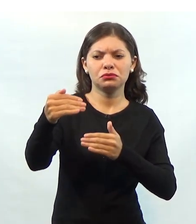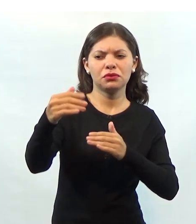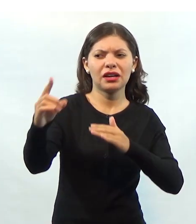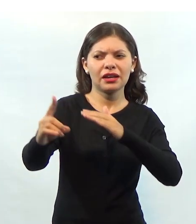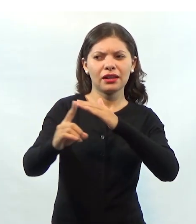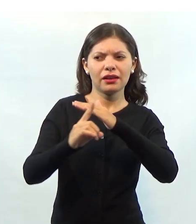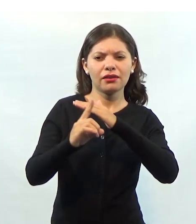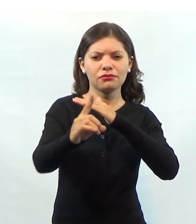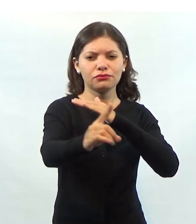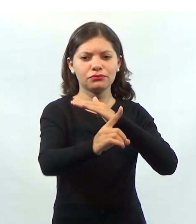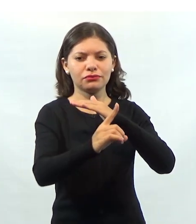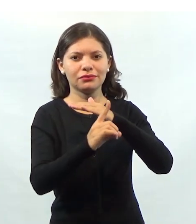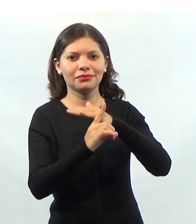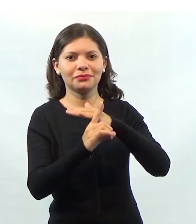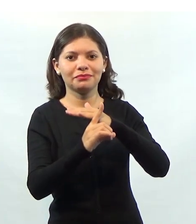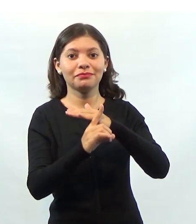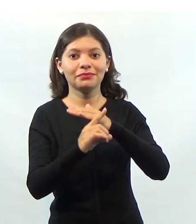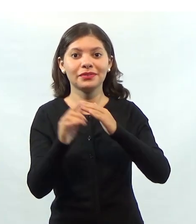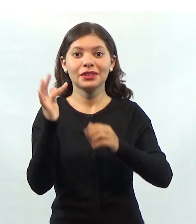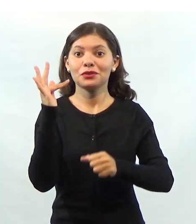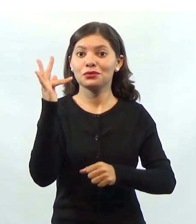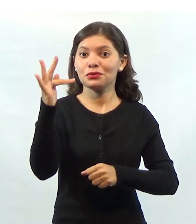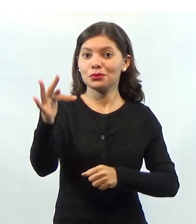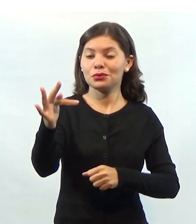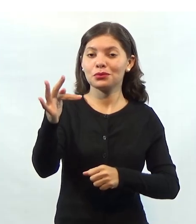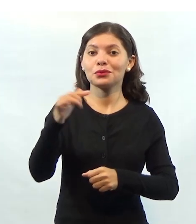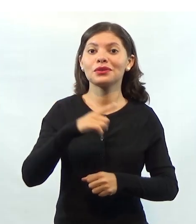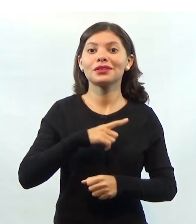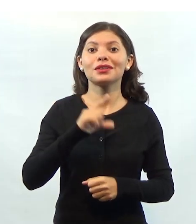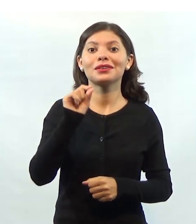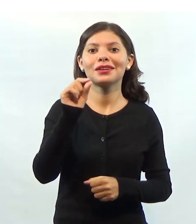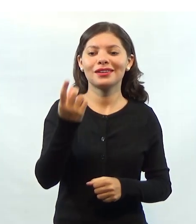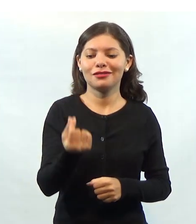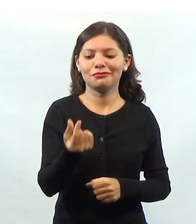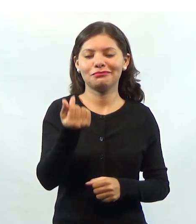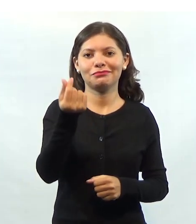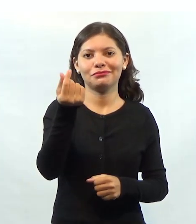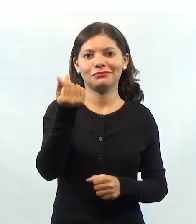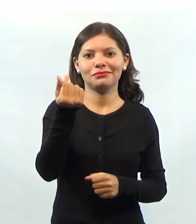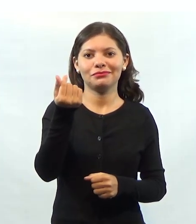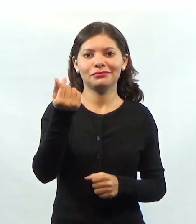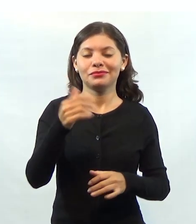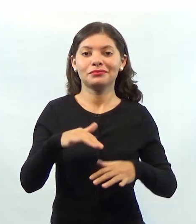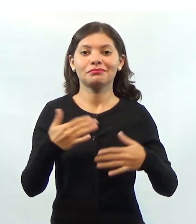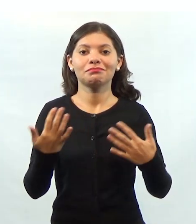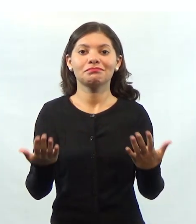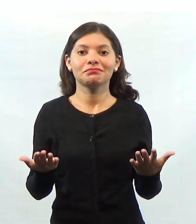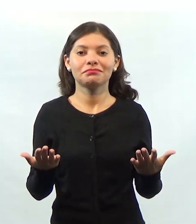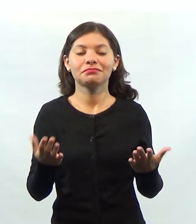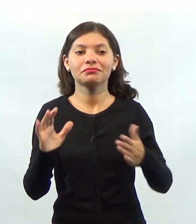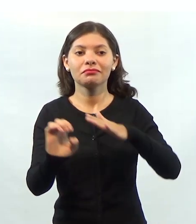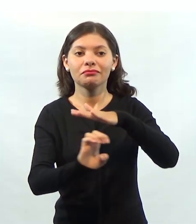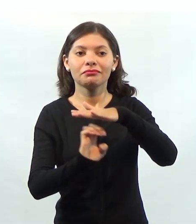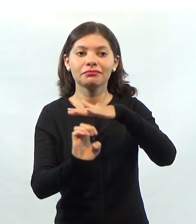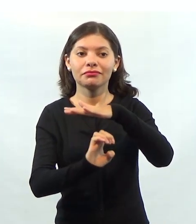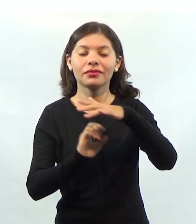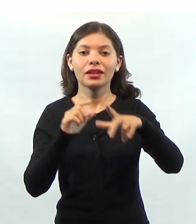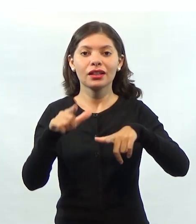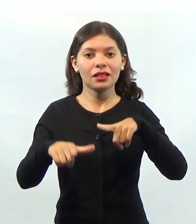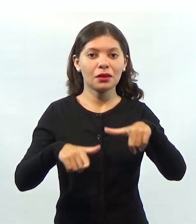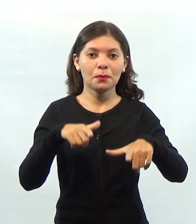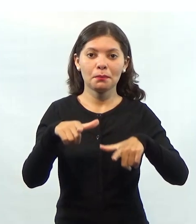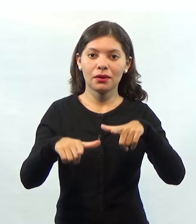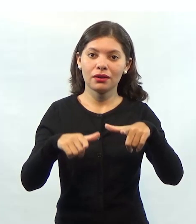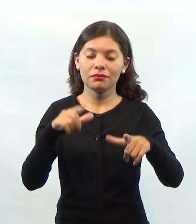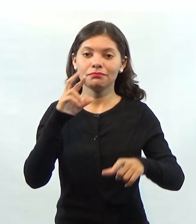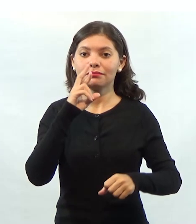Mas, é o é fazer isso para que no futuro obtenha ainda mais lucros. Ou seja, essas empresas trabalham